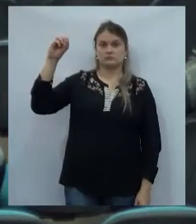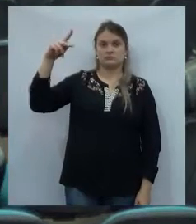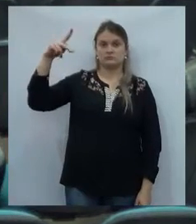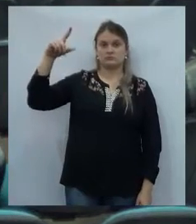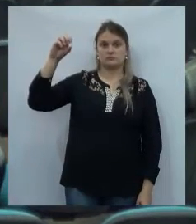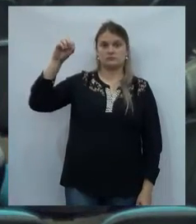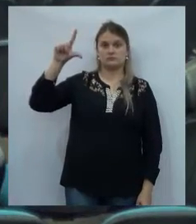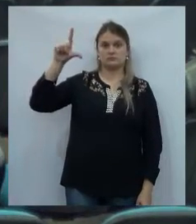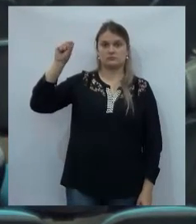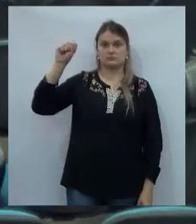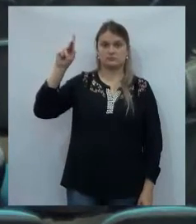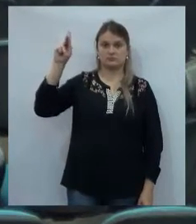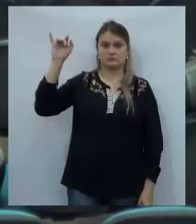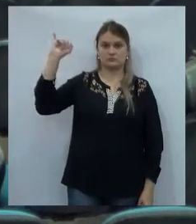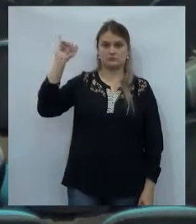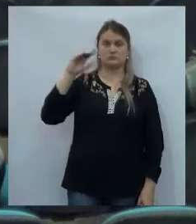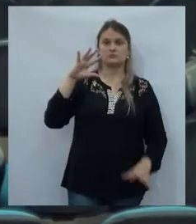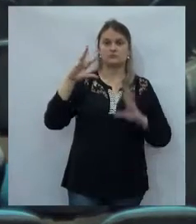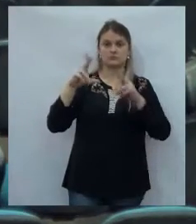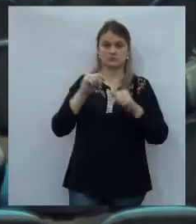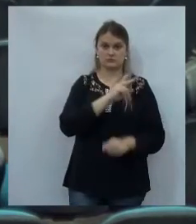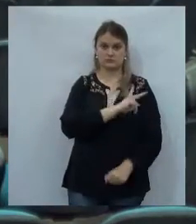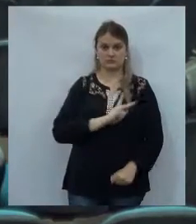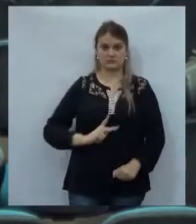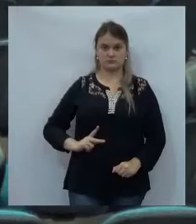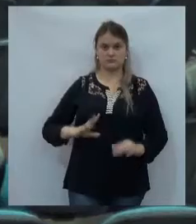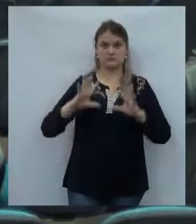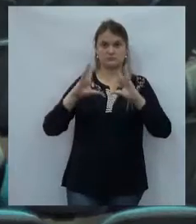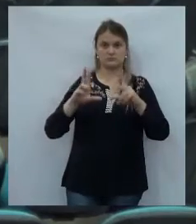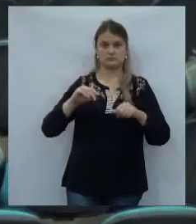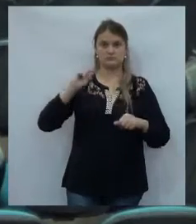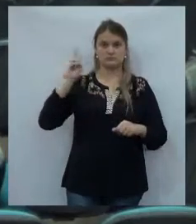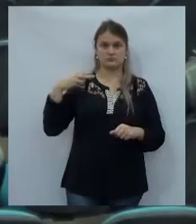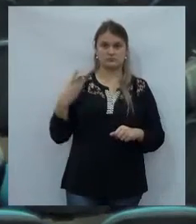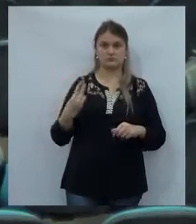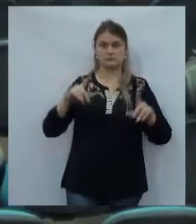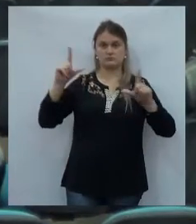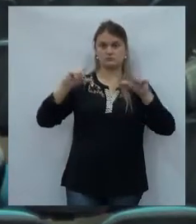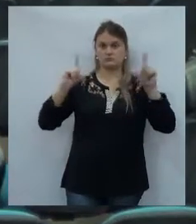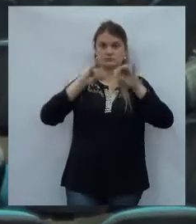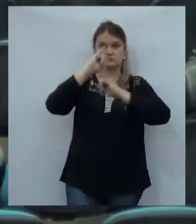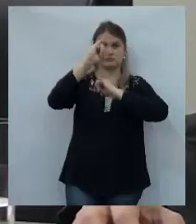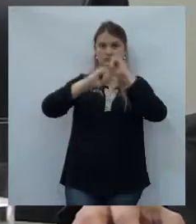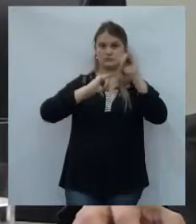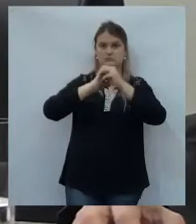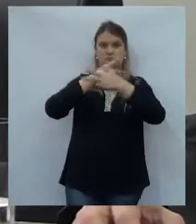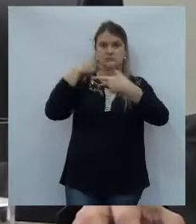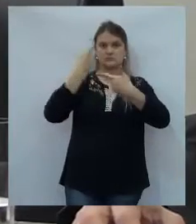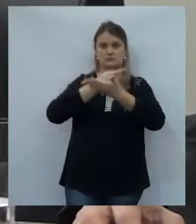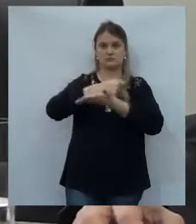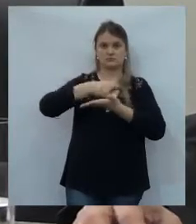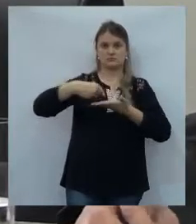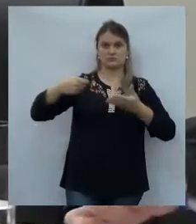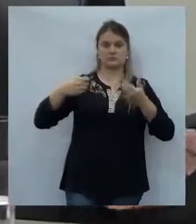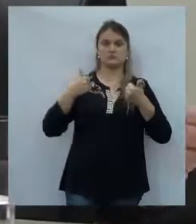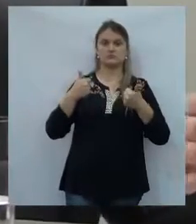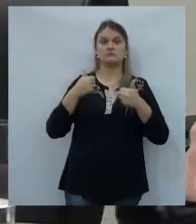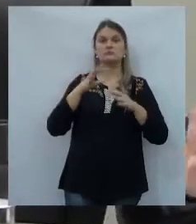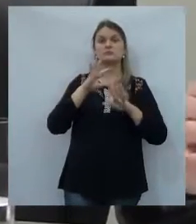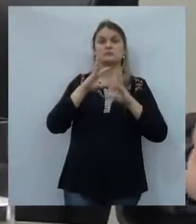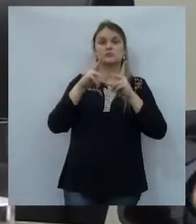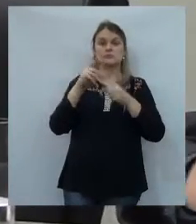Senhor Presidente, senhores vereadores, imprensa, escrita e falada, internautas, quero que também